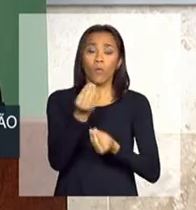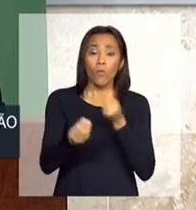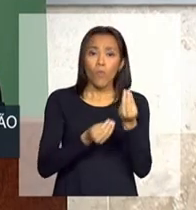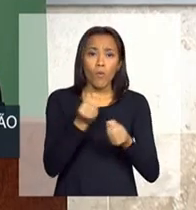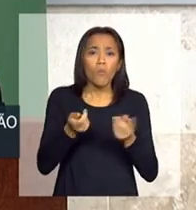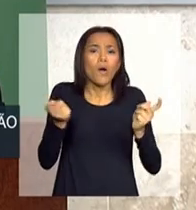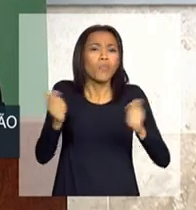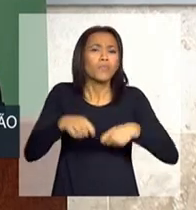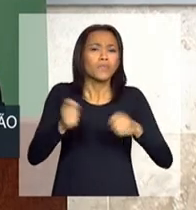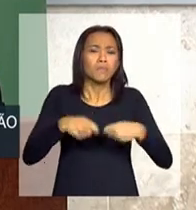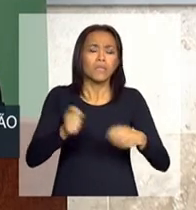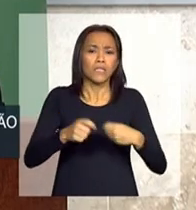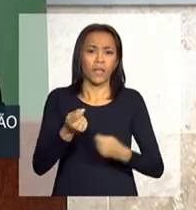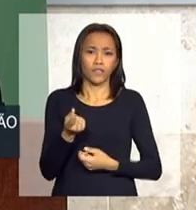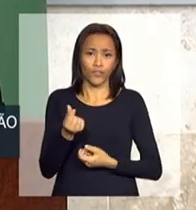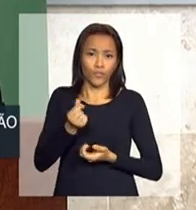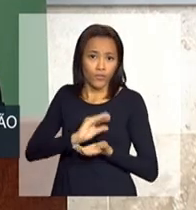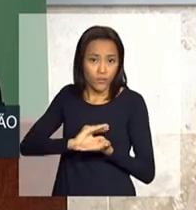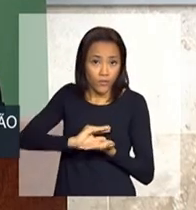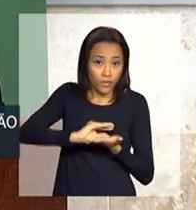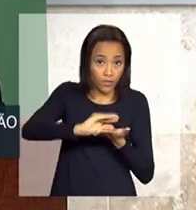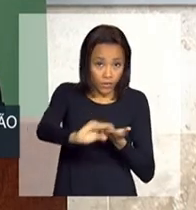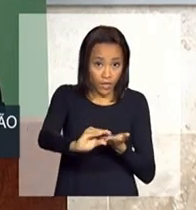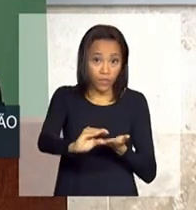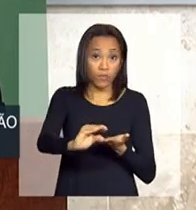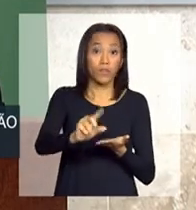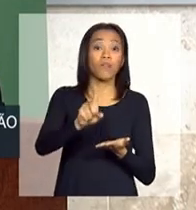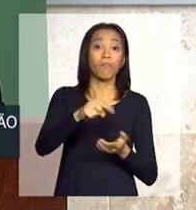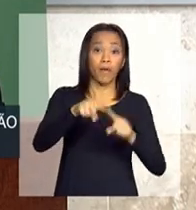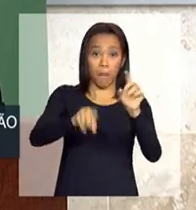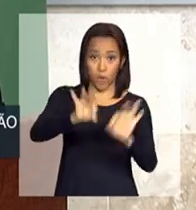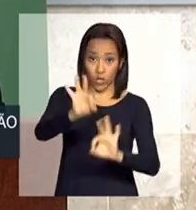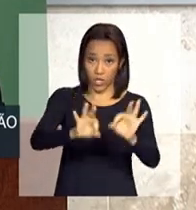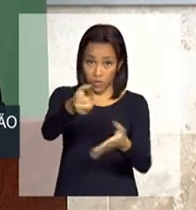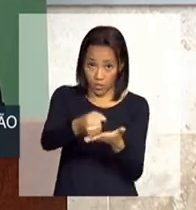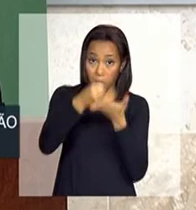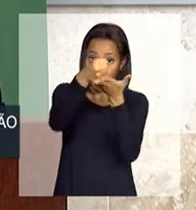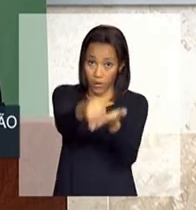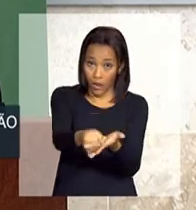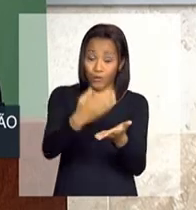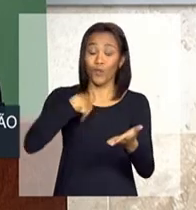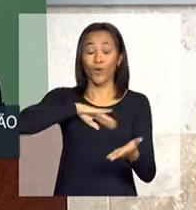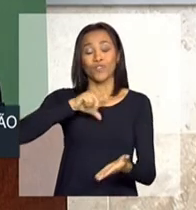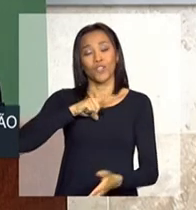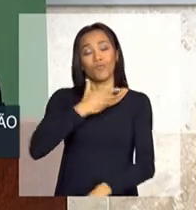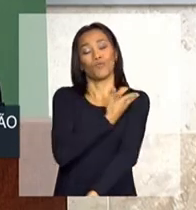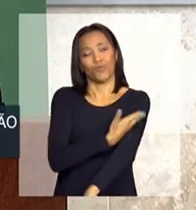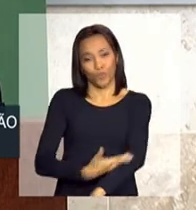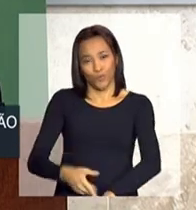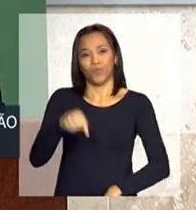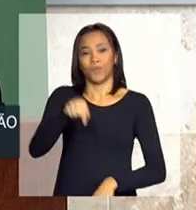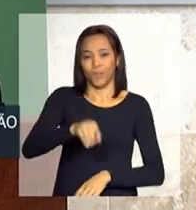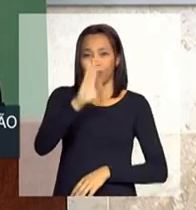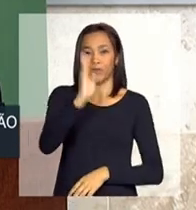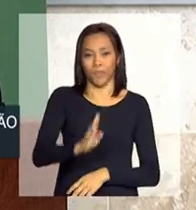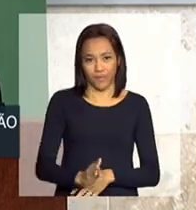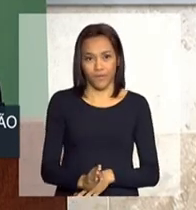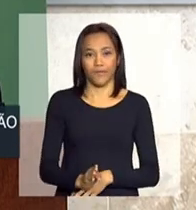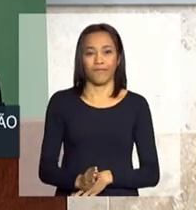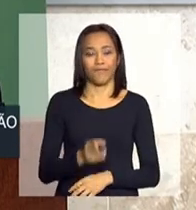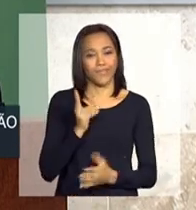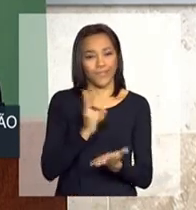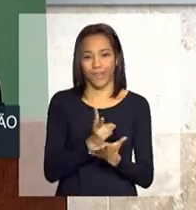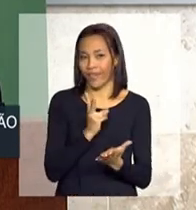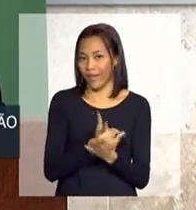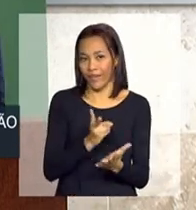financiamento para os projetos que serão apoiados. Nós temos uma mania interessantíssima no Brasil. É assim a